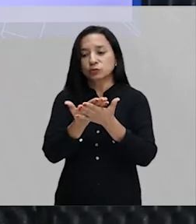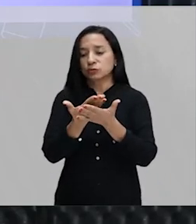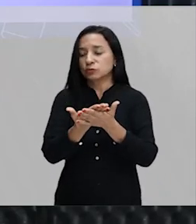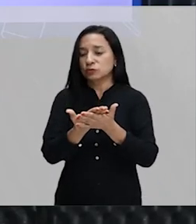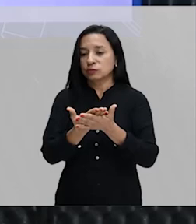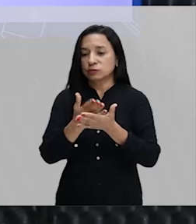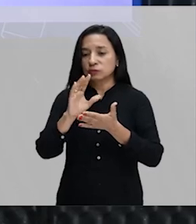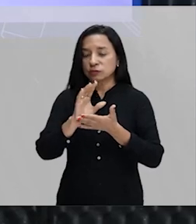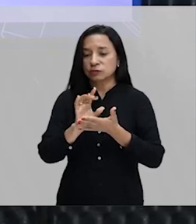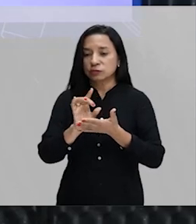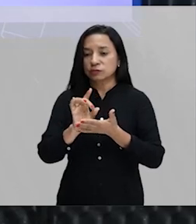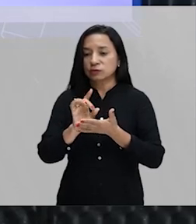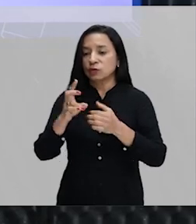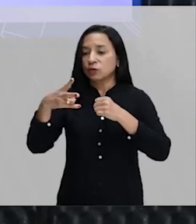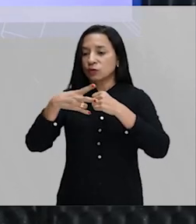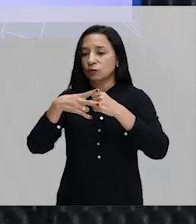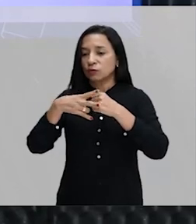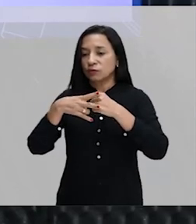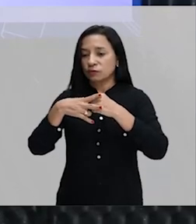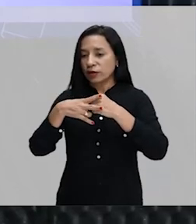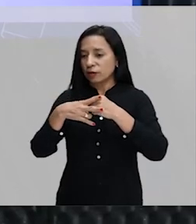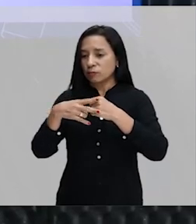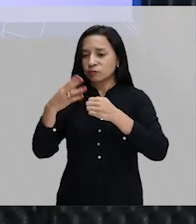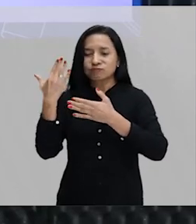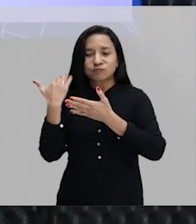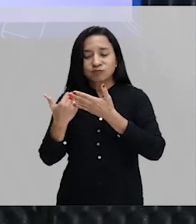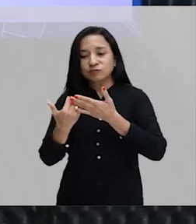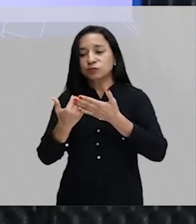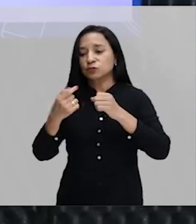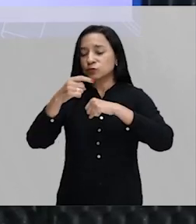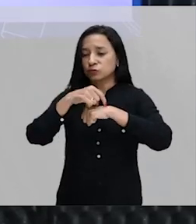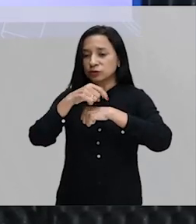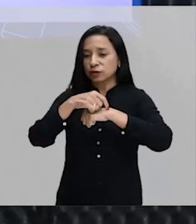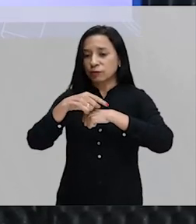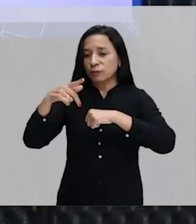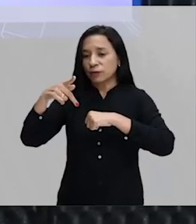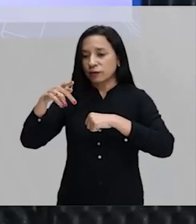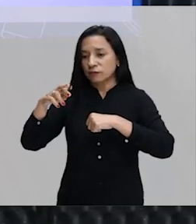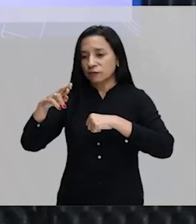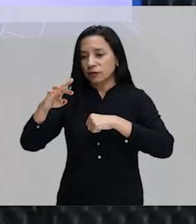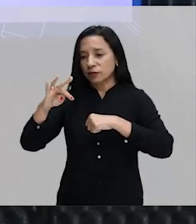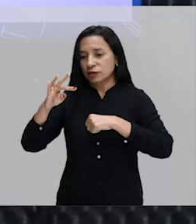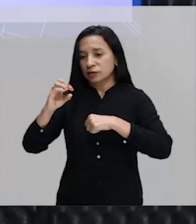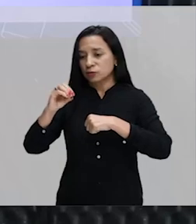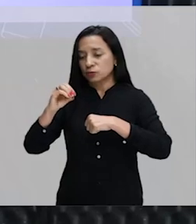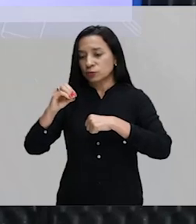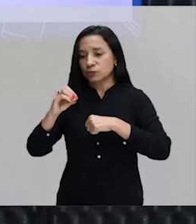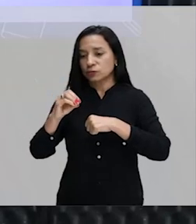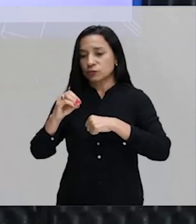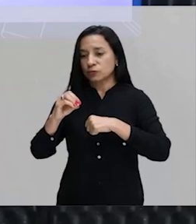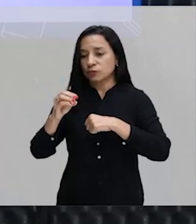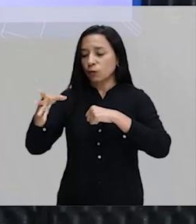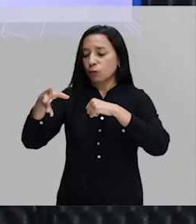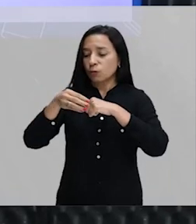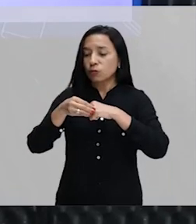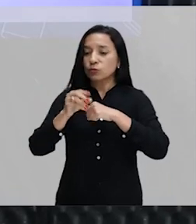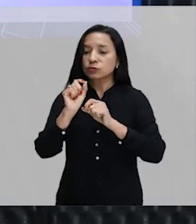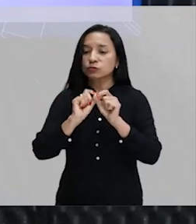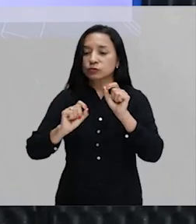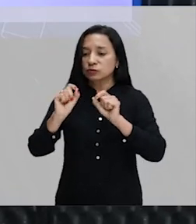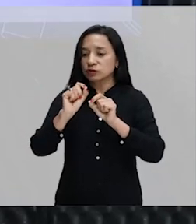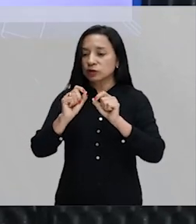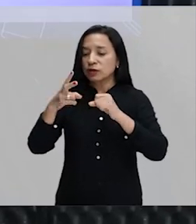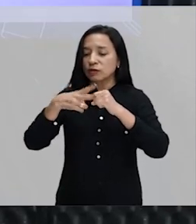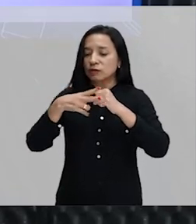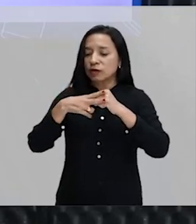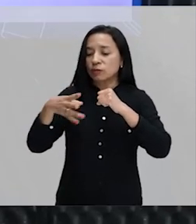o verbo plus com perfeito o tempo plus com perfeito que ele é composto de verbo